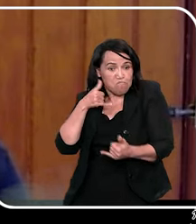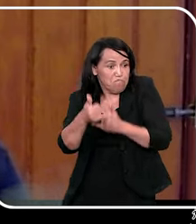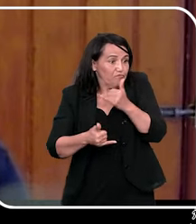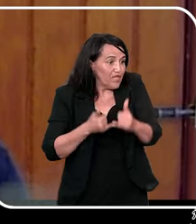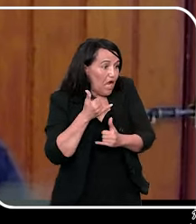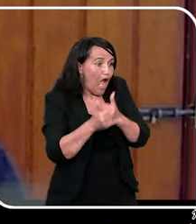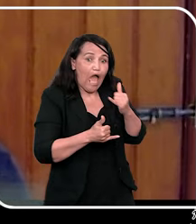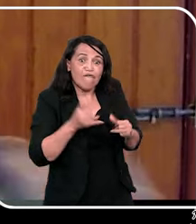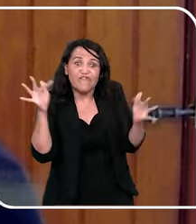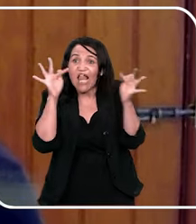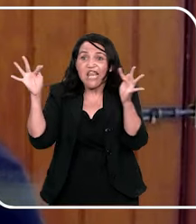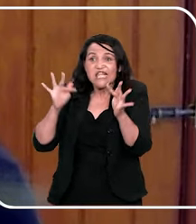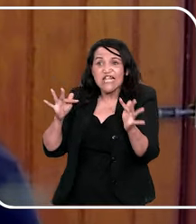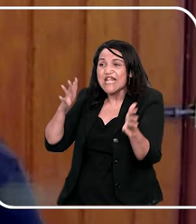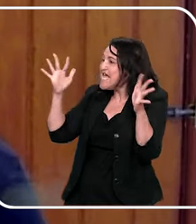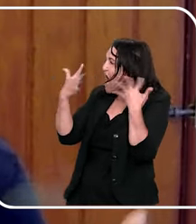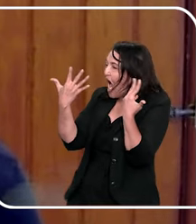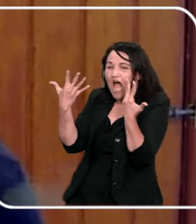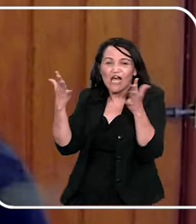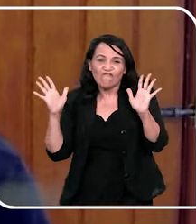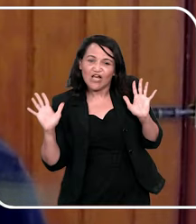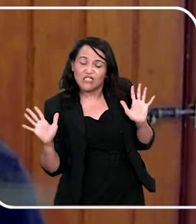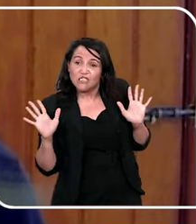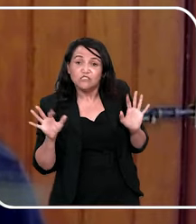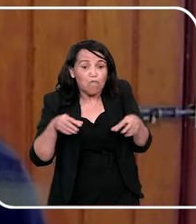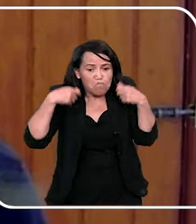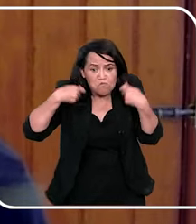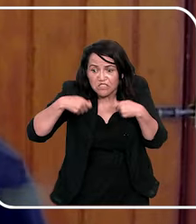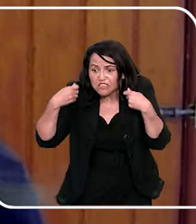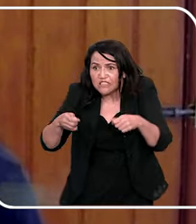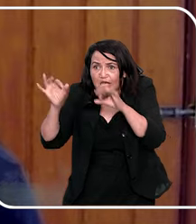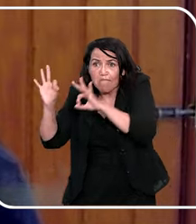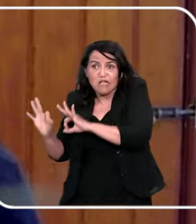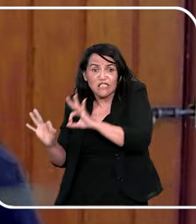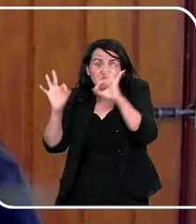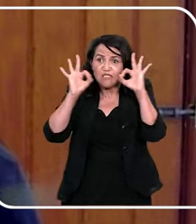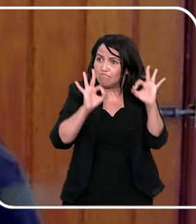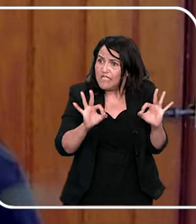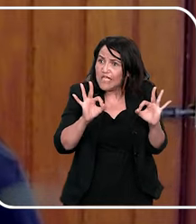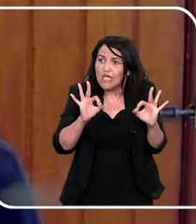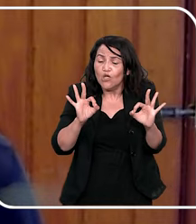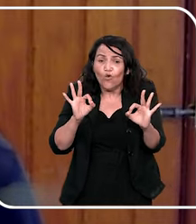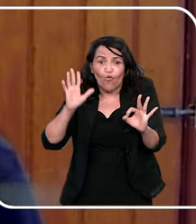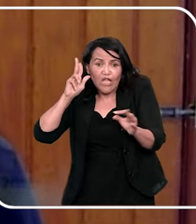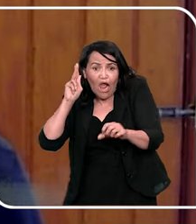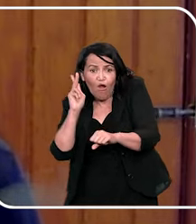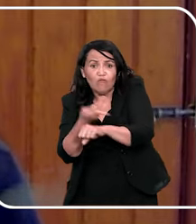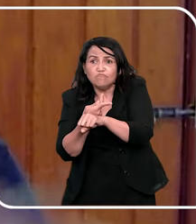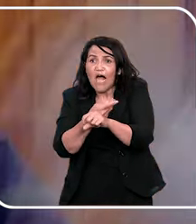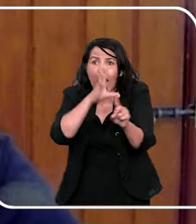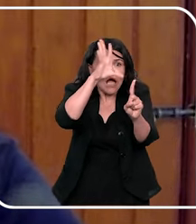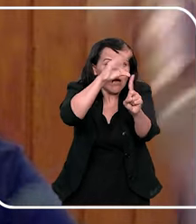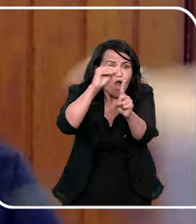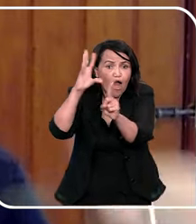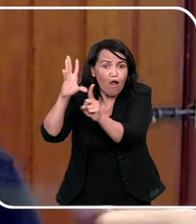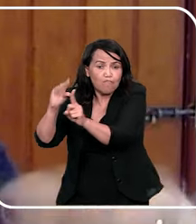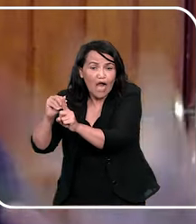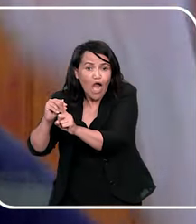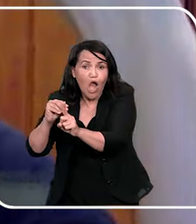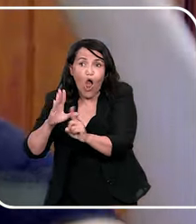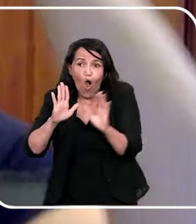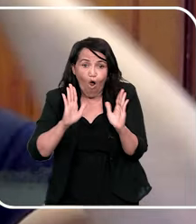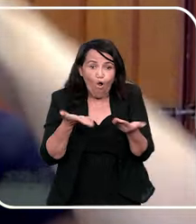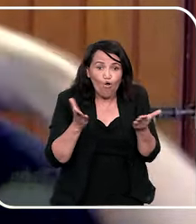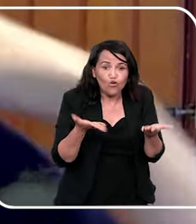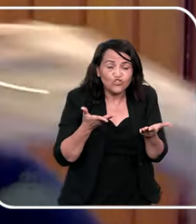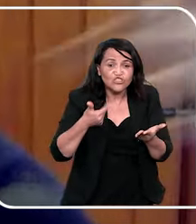eu não quero que todo mundo fique em pânico, mas ao mesmo tempo eu quero que todo mundo fique atento aos sinais, né, hoje é tão fácil, 150 reais uma